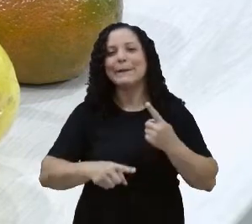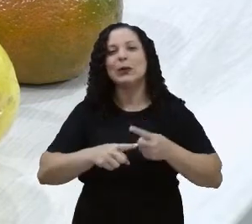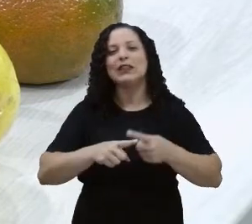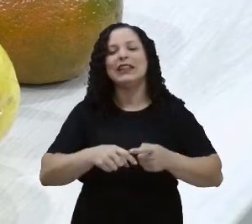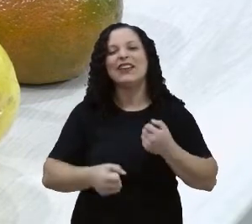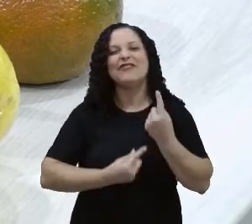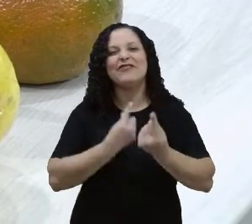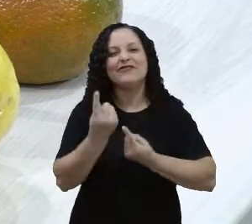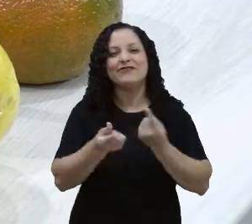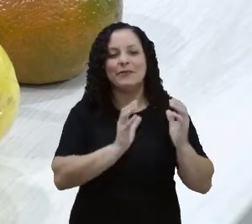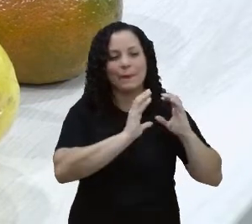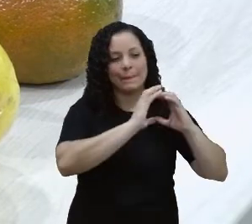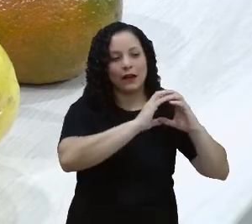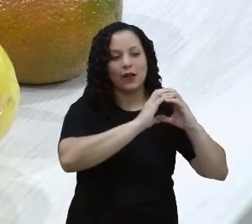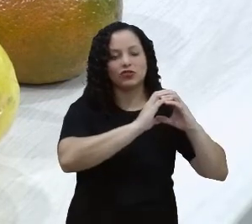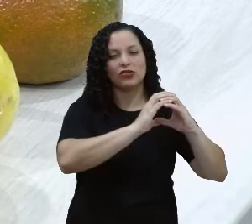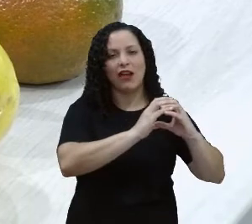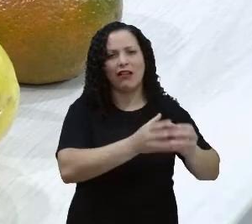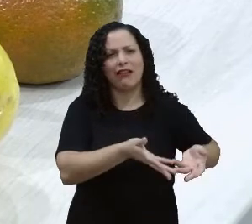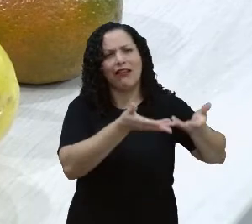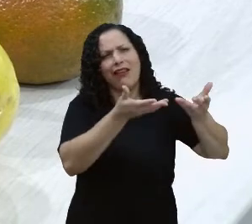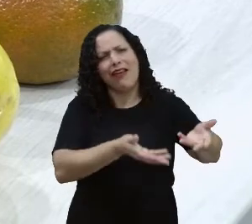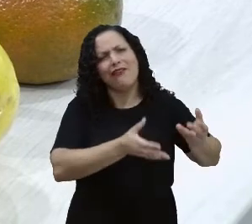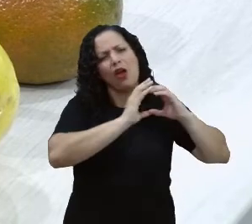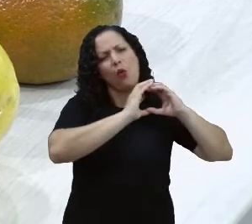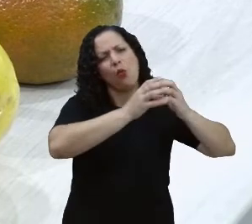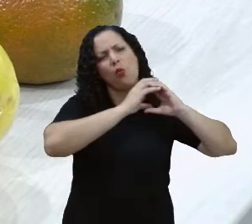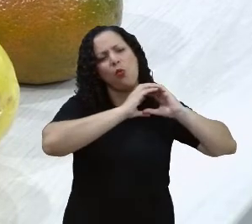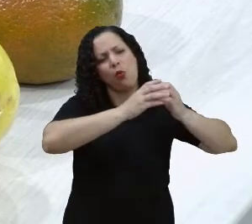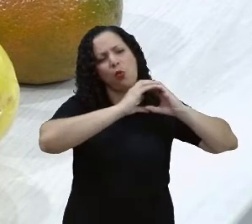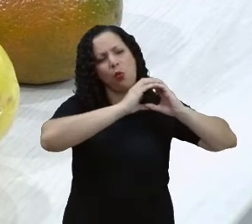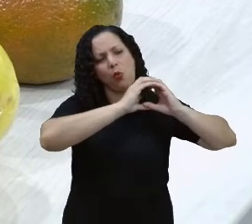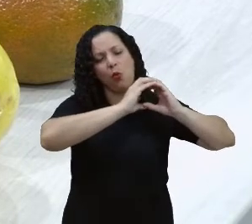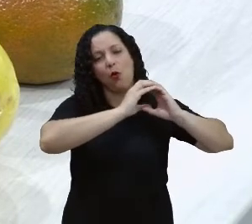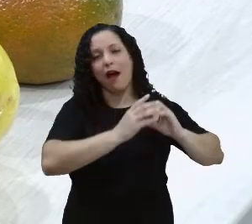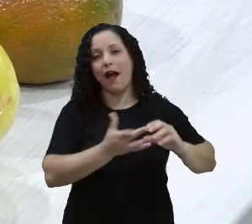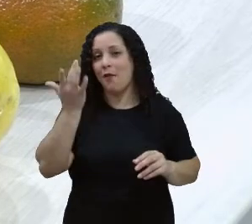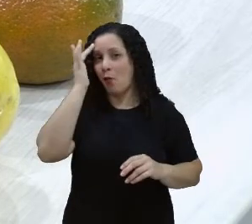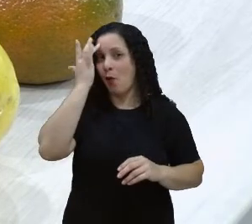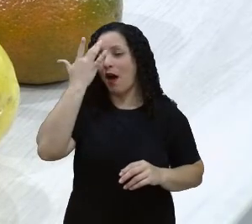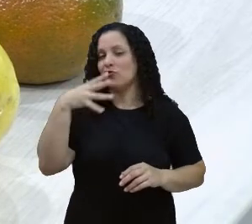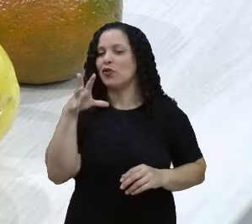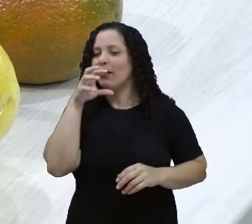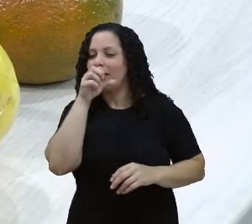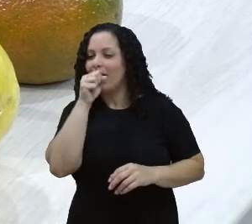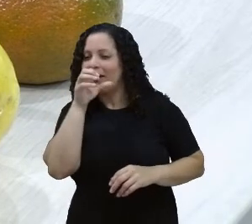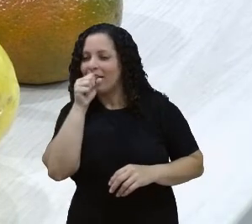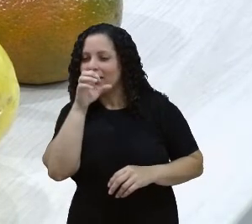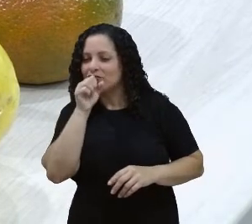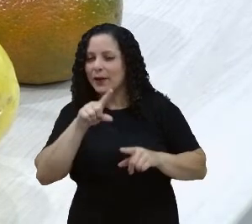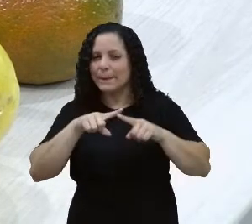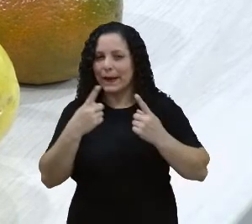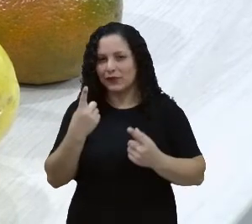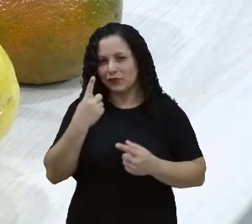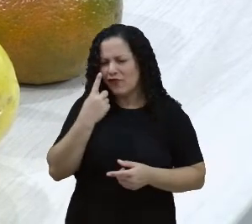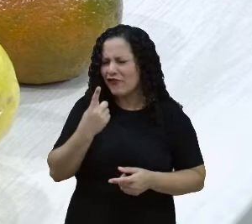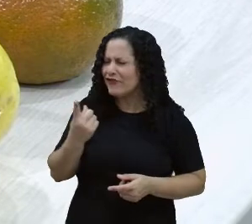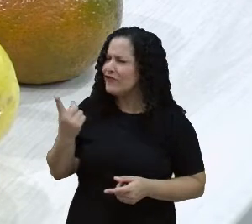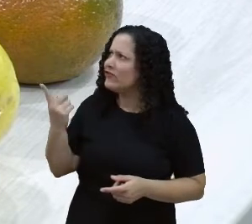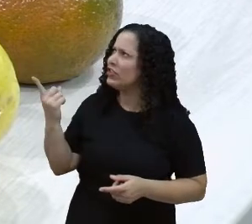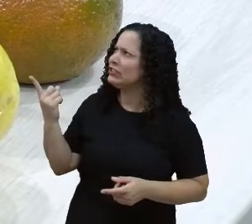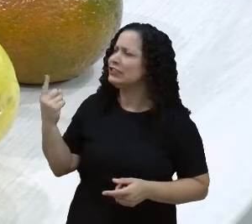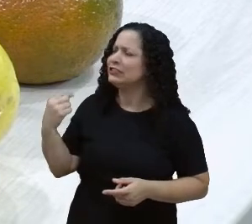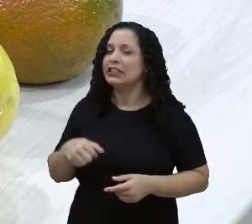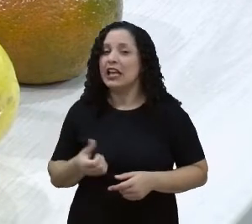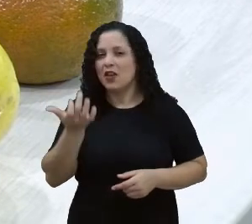mais leve que a laranja. Eu vou apostar na laranja cravo. Mas eu observando assim, ele não tá tão lusso, né? É.